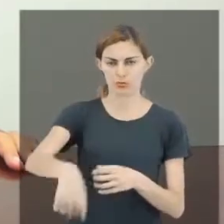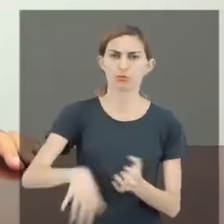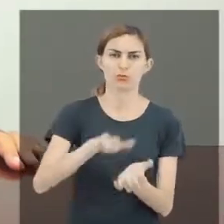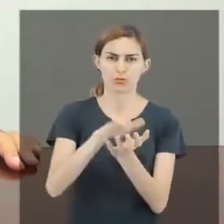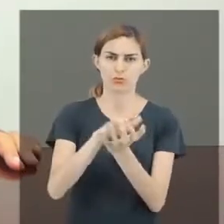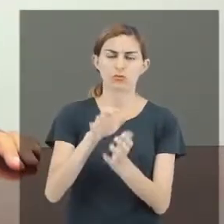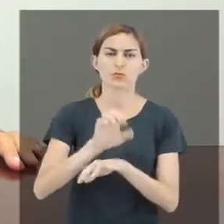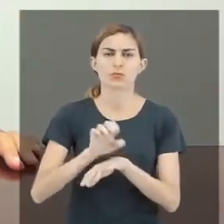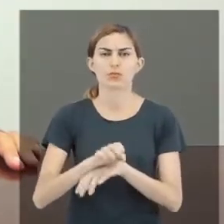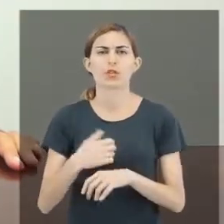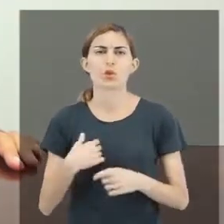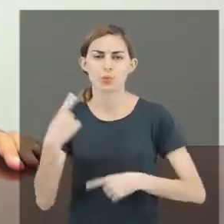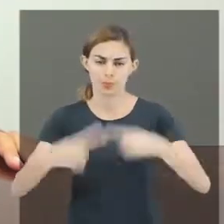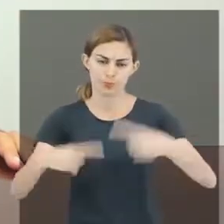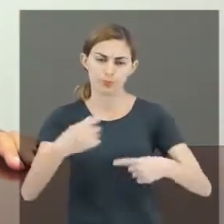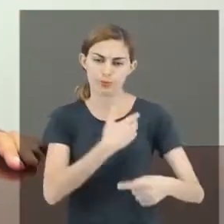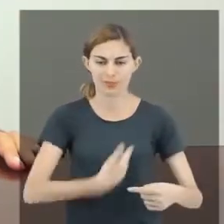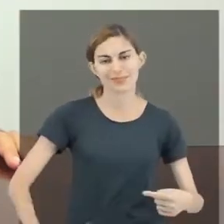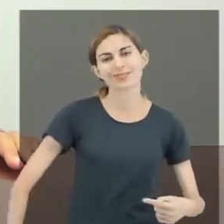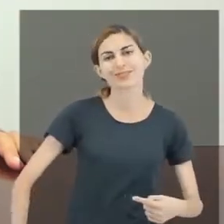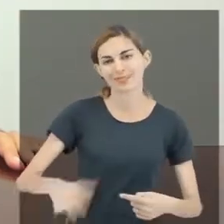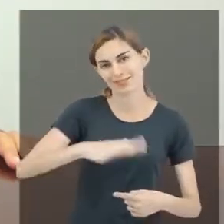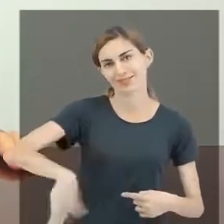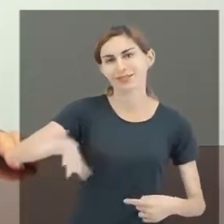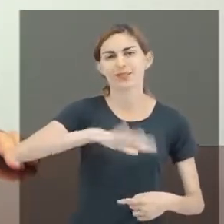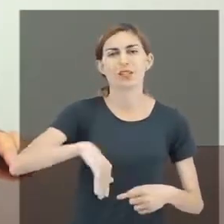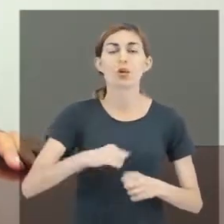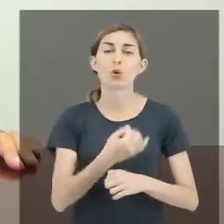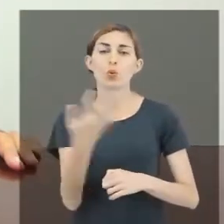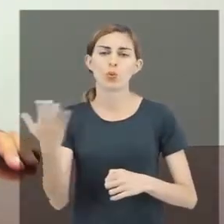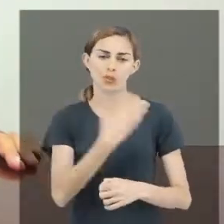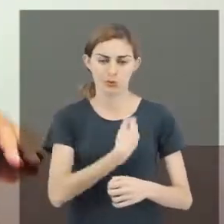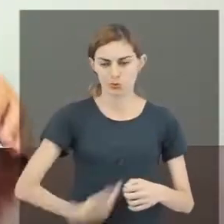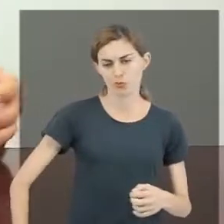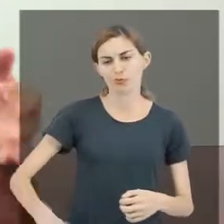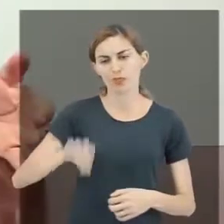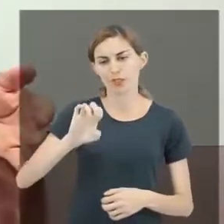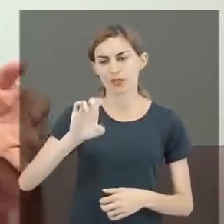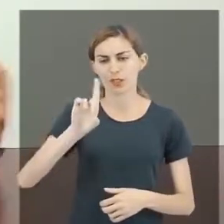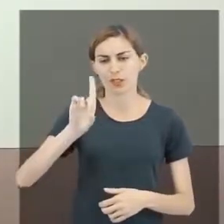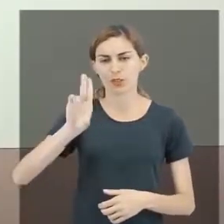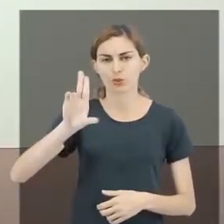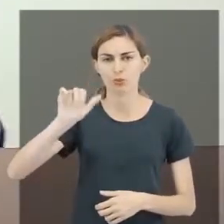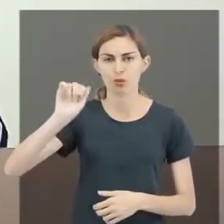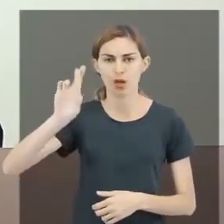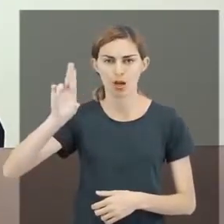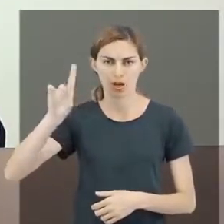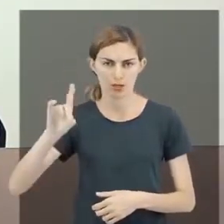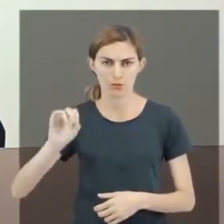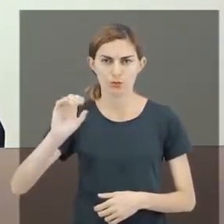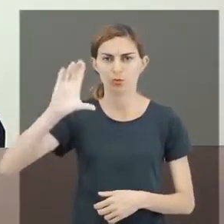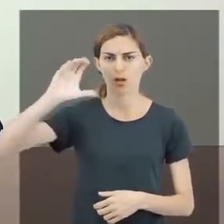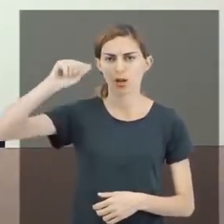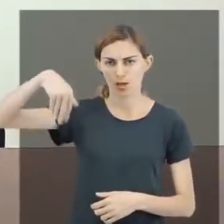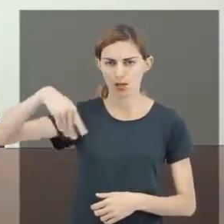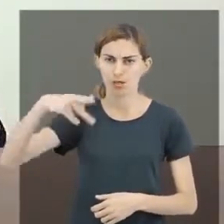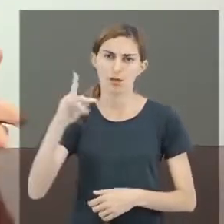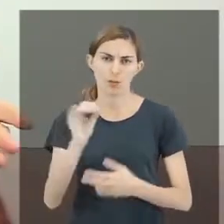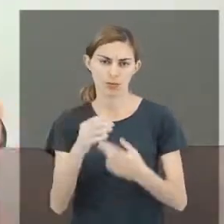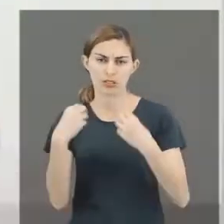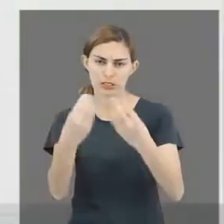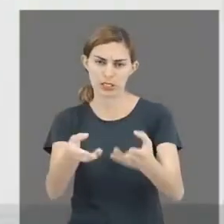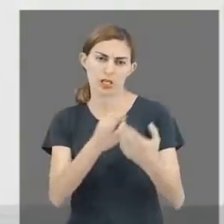quando se torna uma política pública, porque quando no governo ainda Eduardo Campos, ele traz para a responsabilidade da Secretaria da Educação